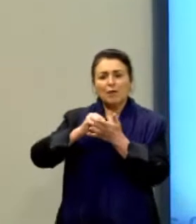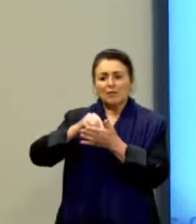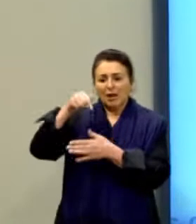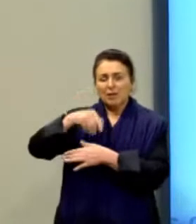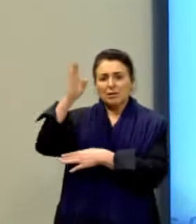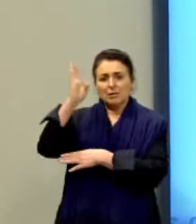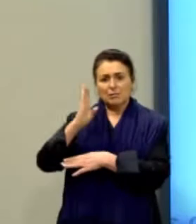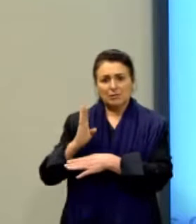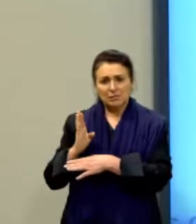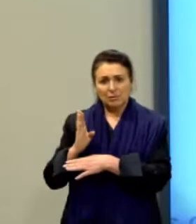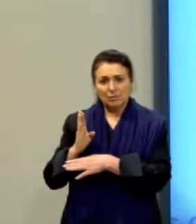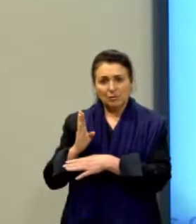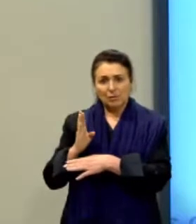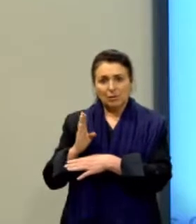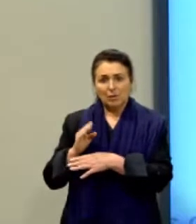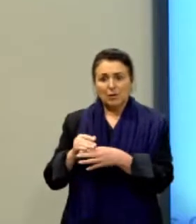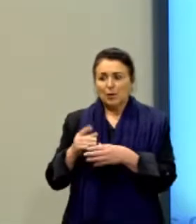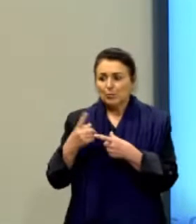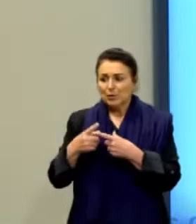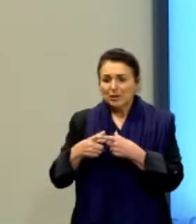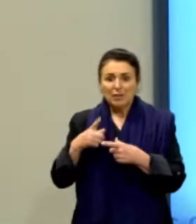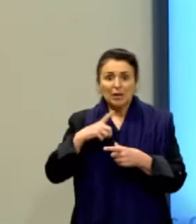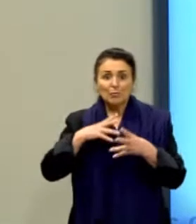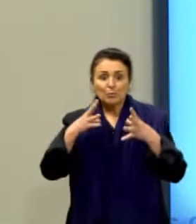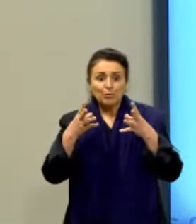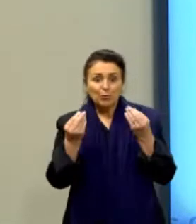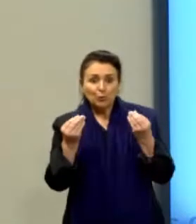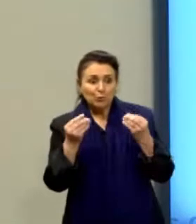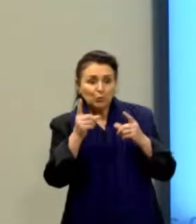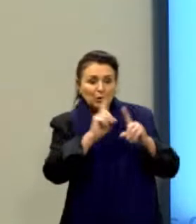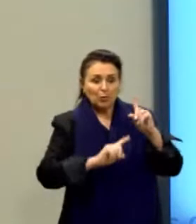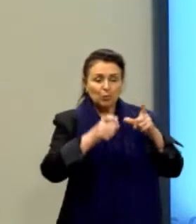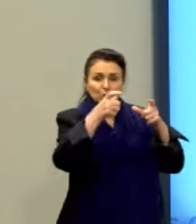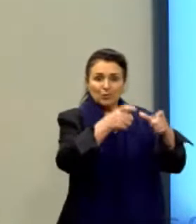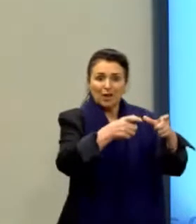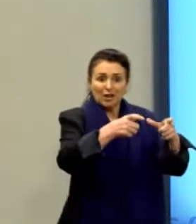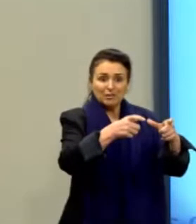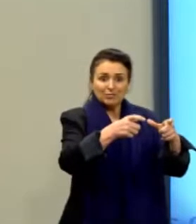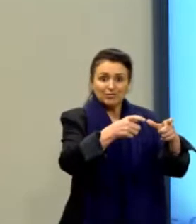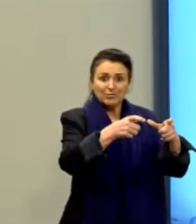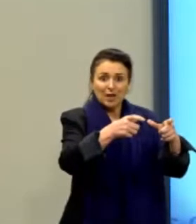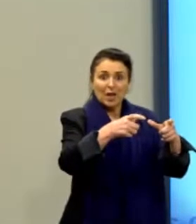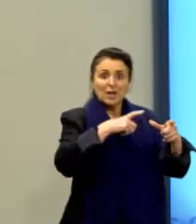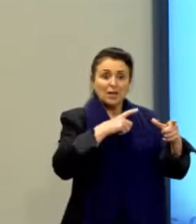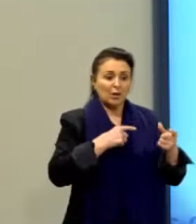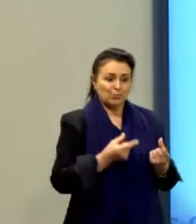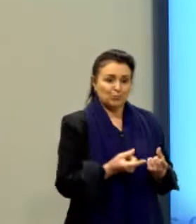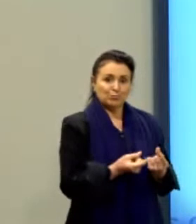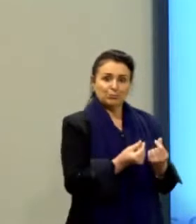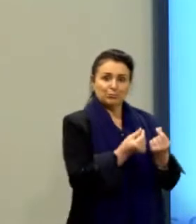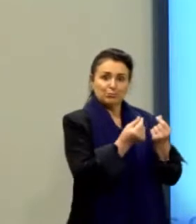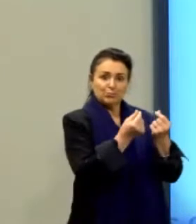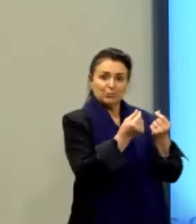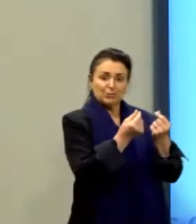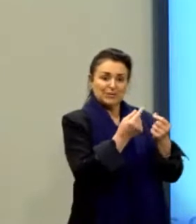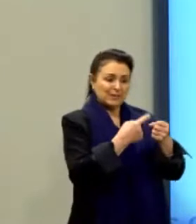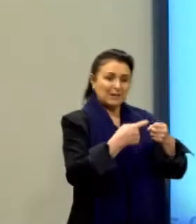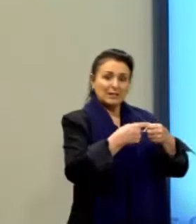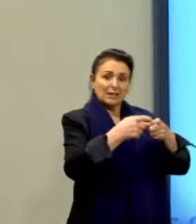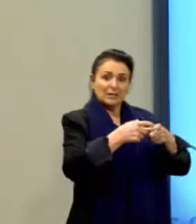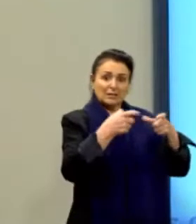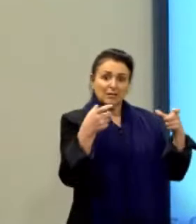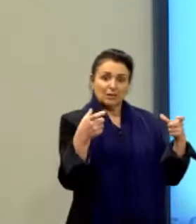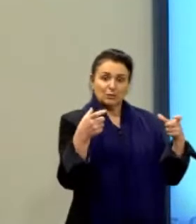ocorreu de forma concentrada, ou seja, áreas de renda mais alta das grandes cidades.